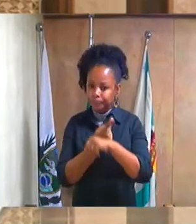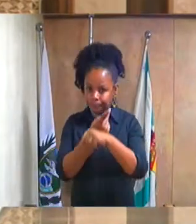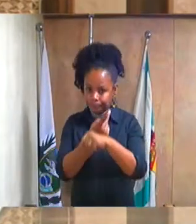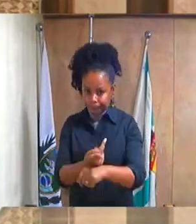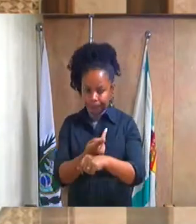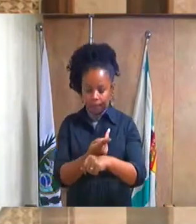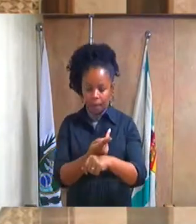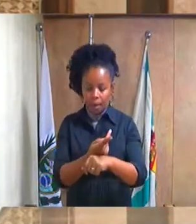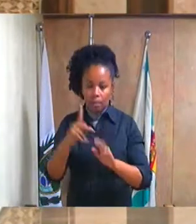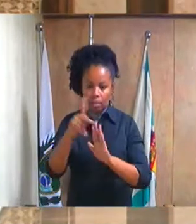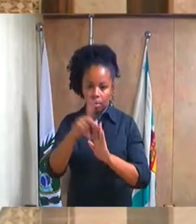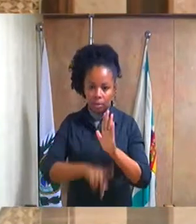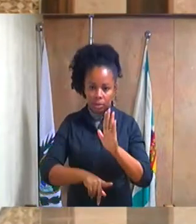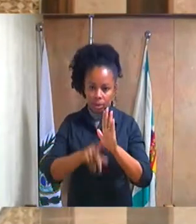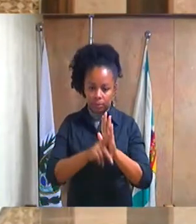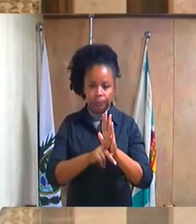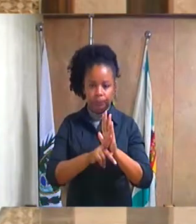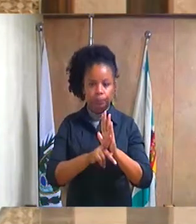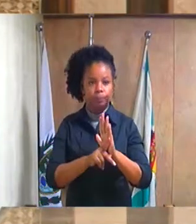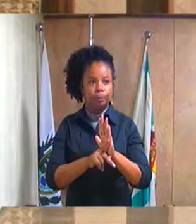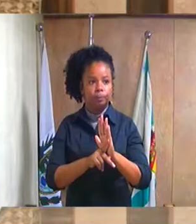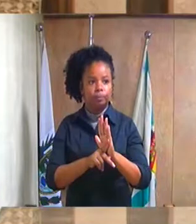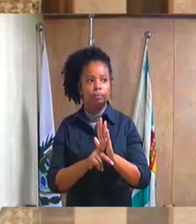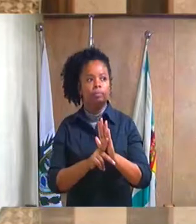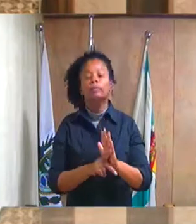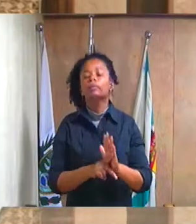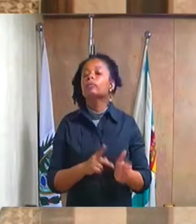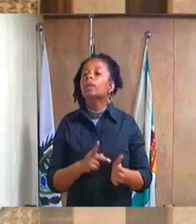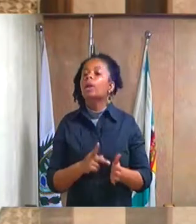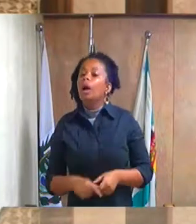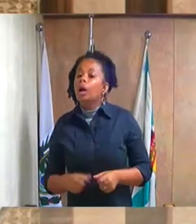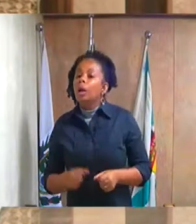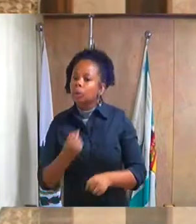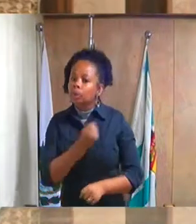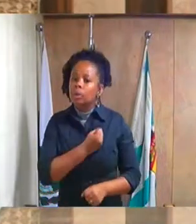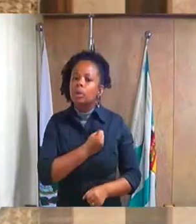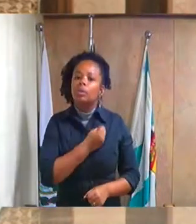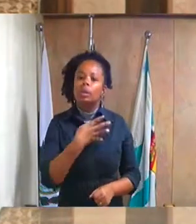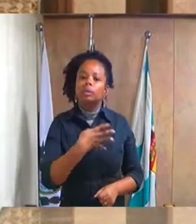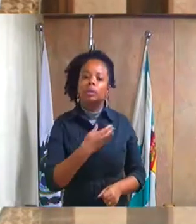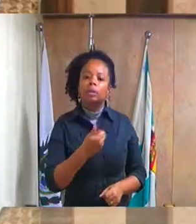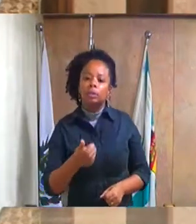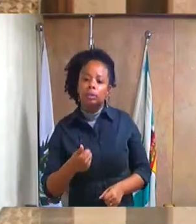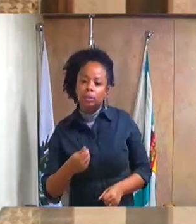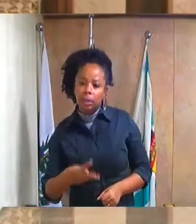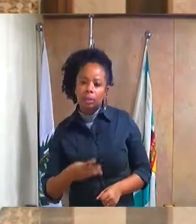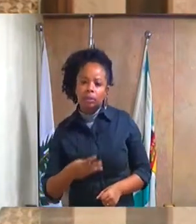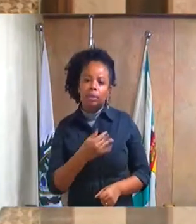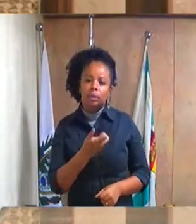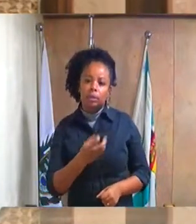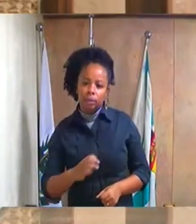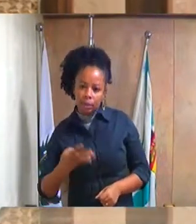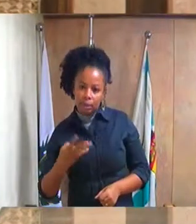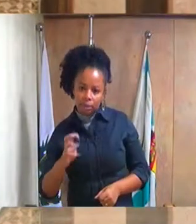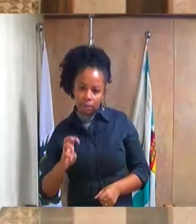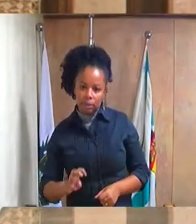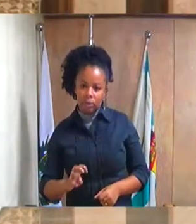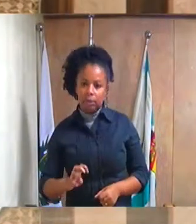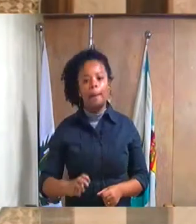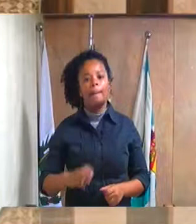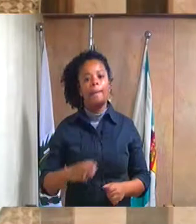Projeto de decreto legislativo número 413, 414, 415, 416,